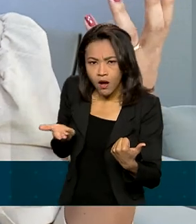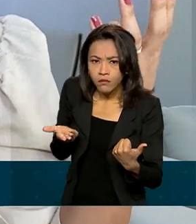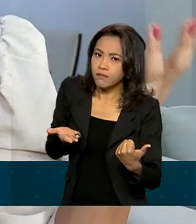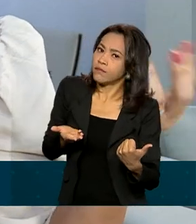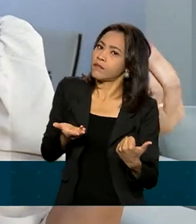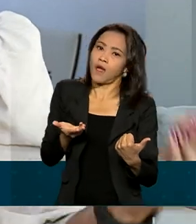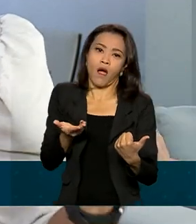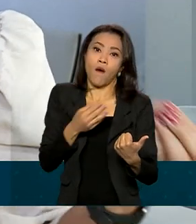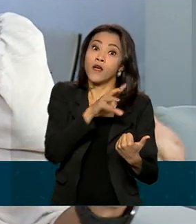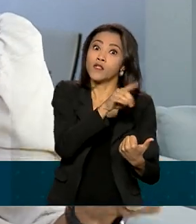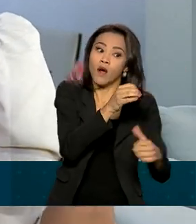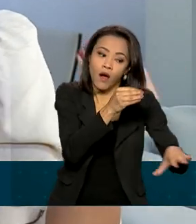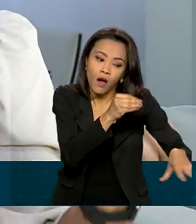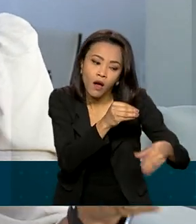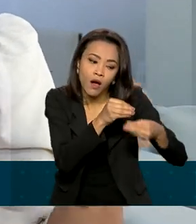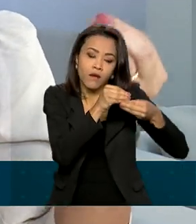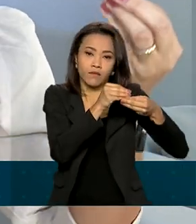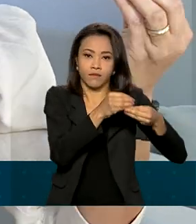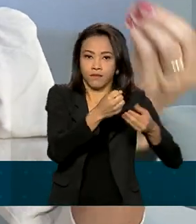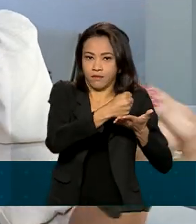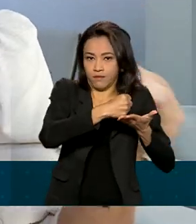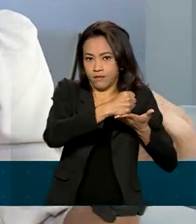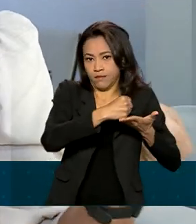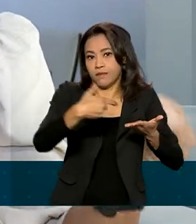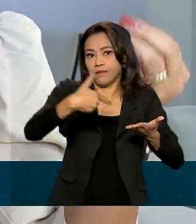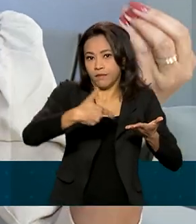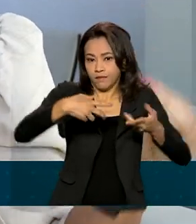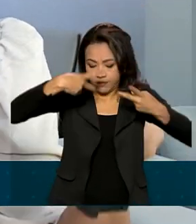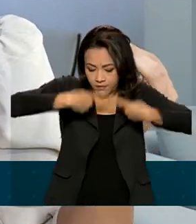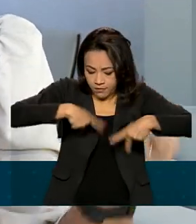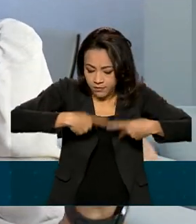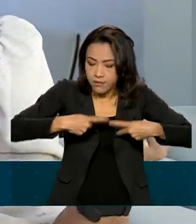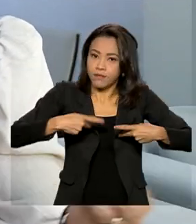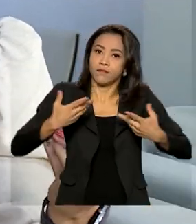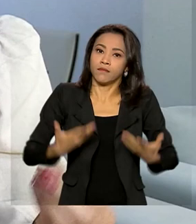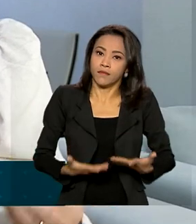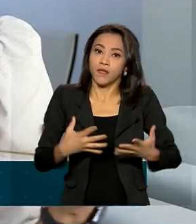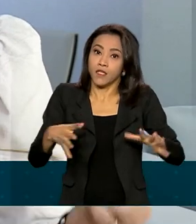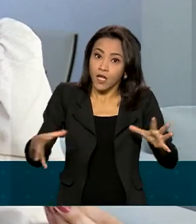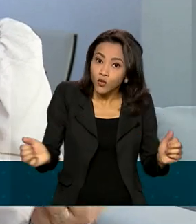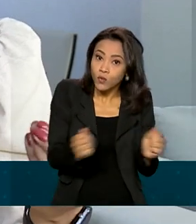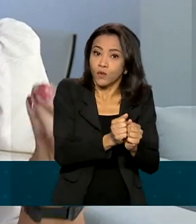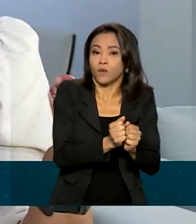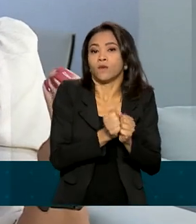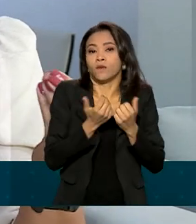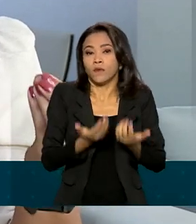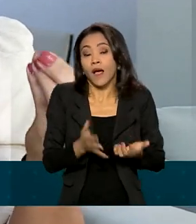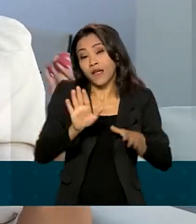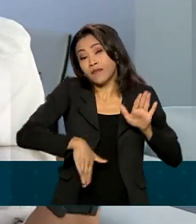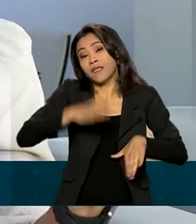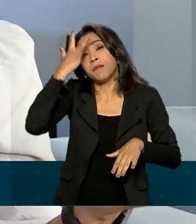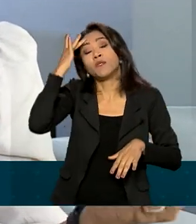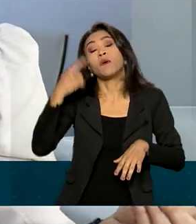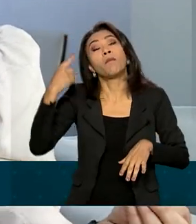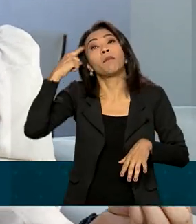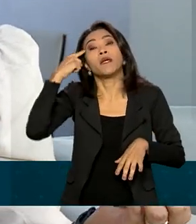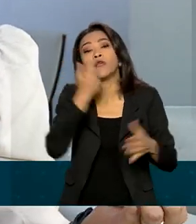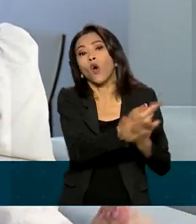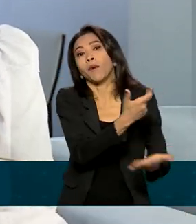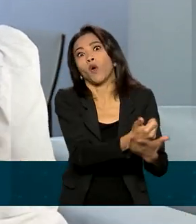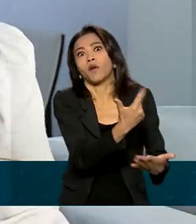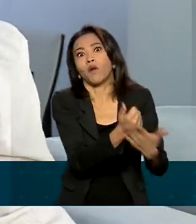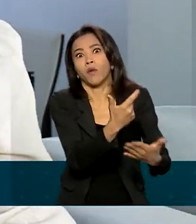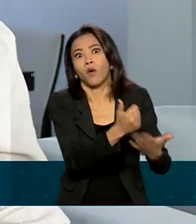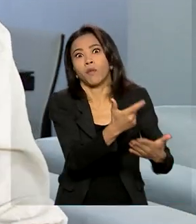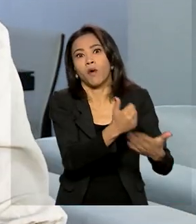necessidade ou requerimento nutricional dentro da dieta dele do dia. Então, às vezes as pessoas acabam comprando o